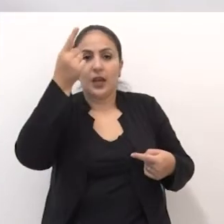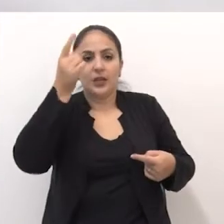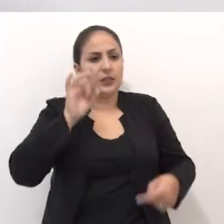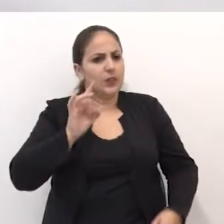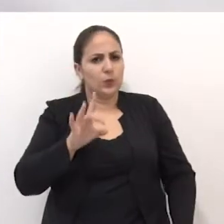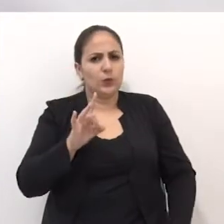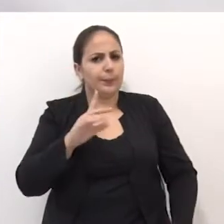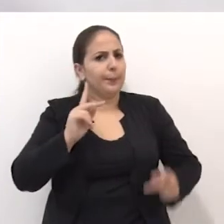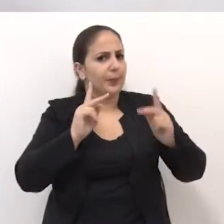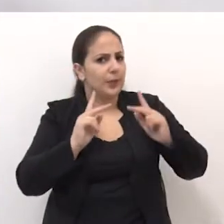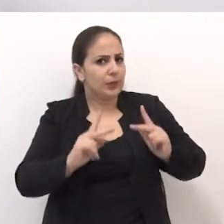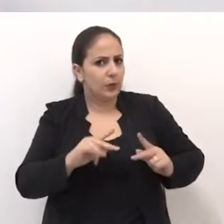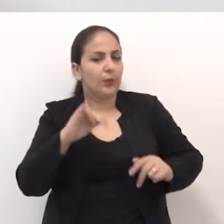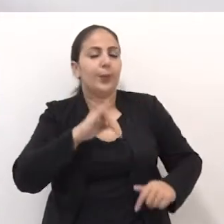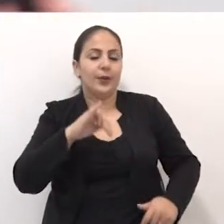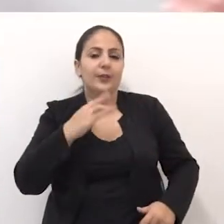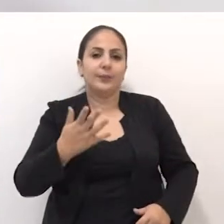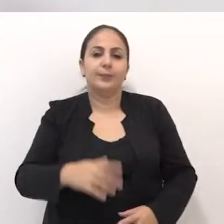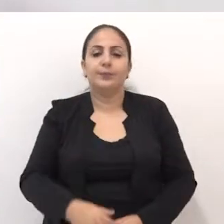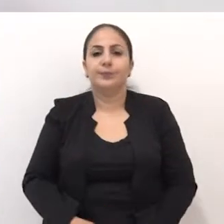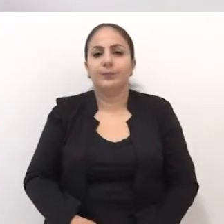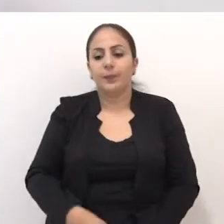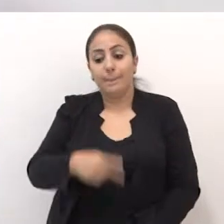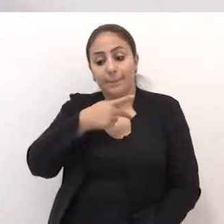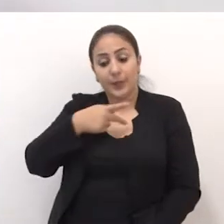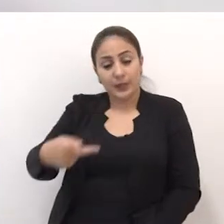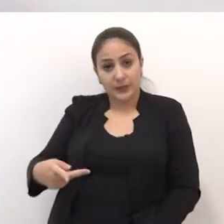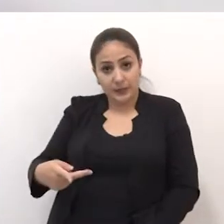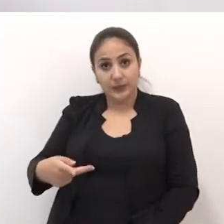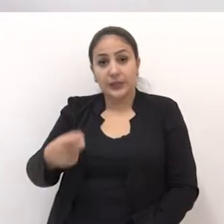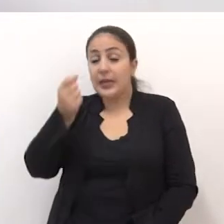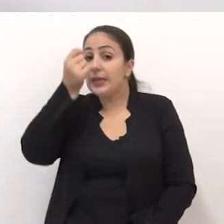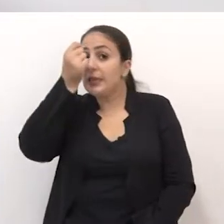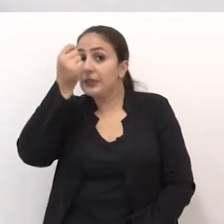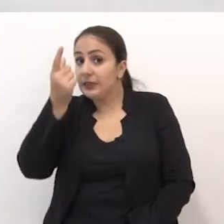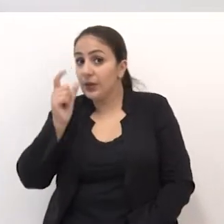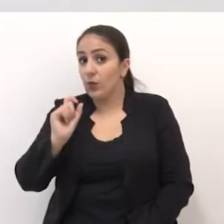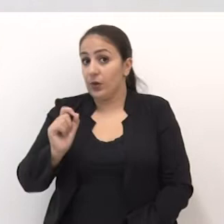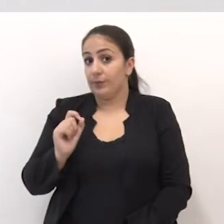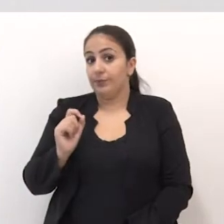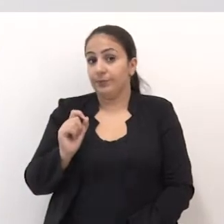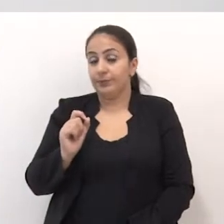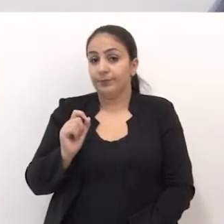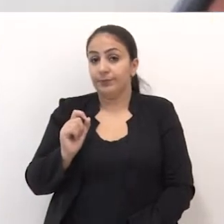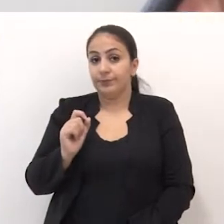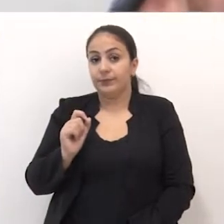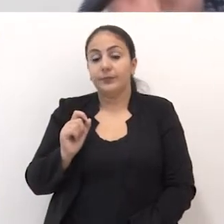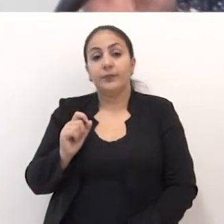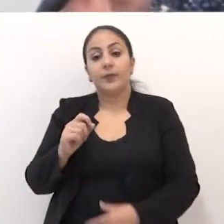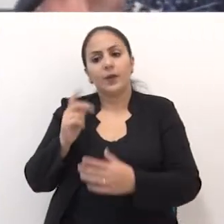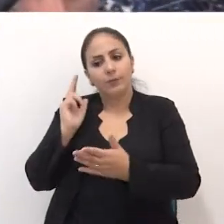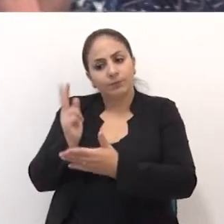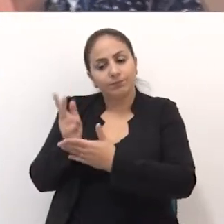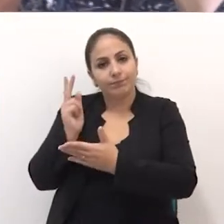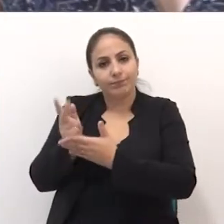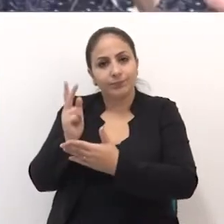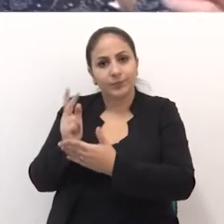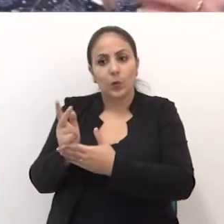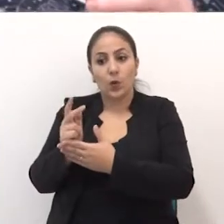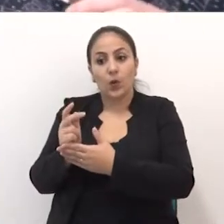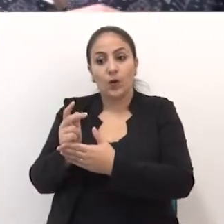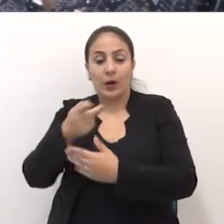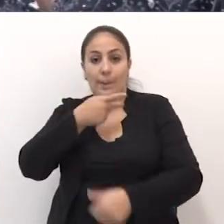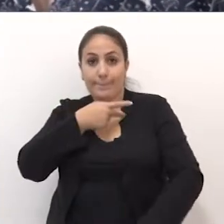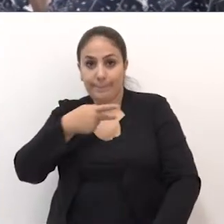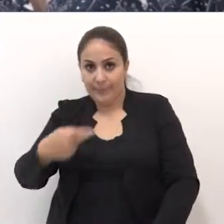discutir pessoas. Isso é importante. Presidente, a ideia, então, é dar sequência ao que o